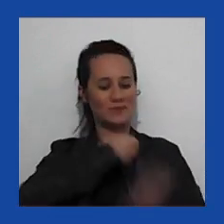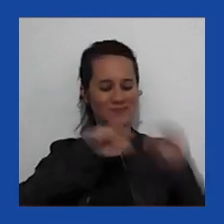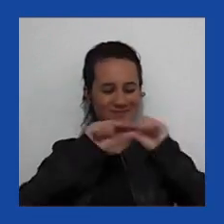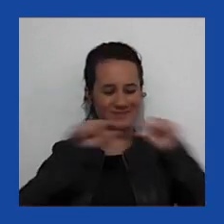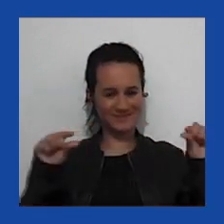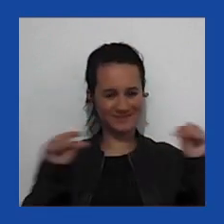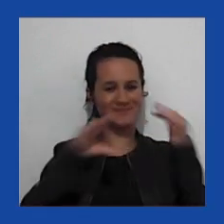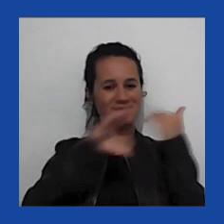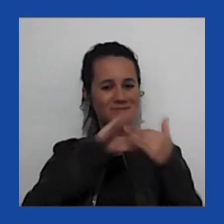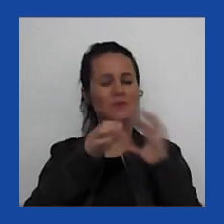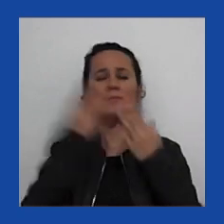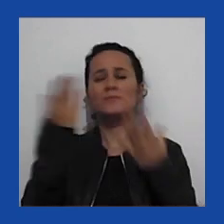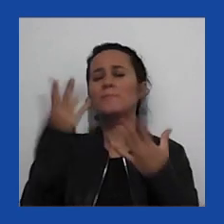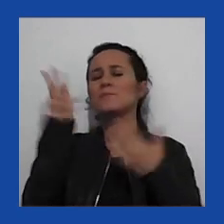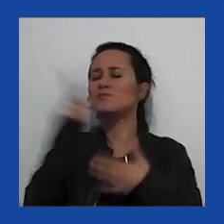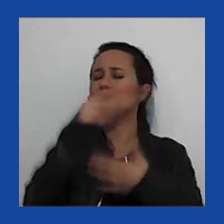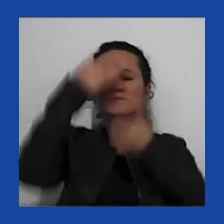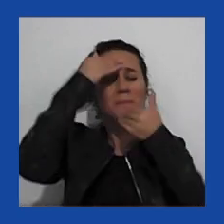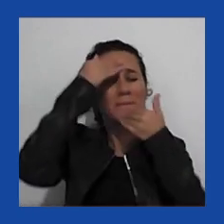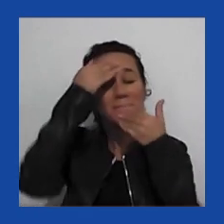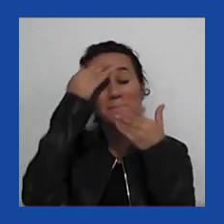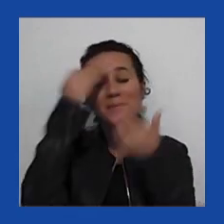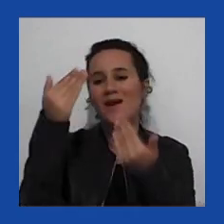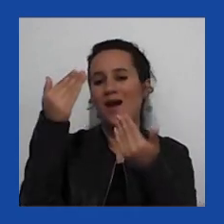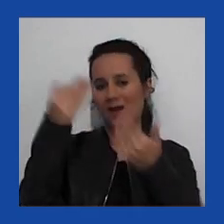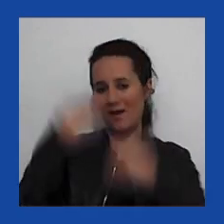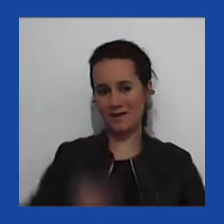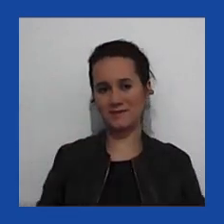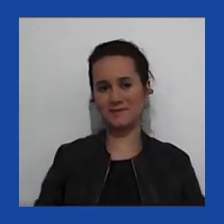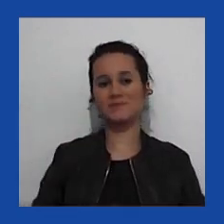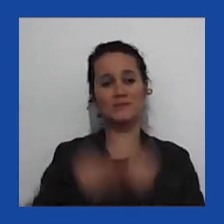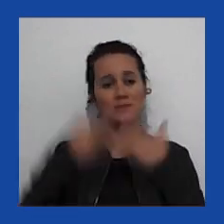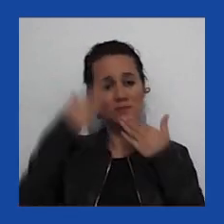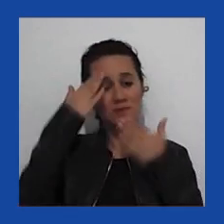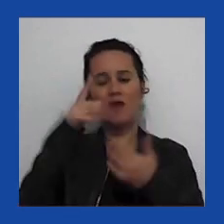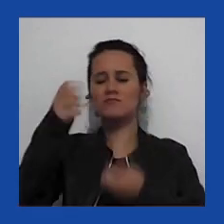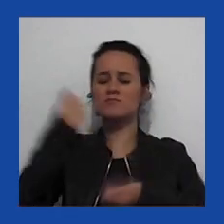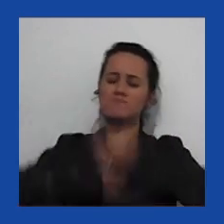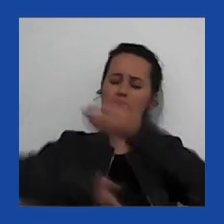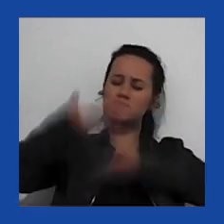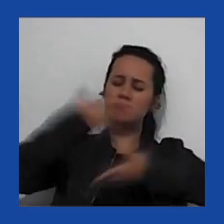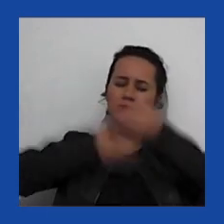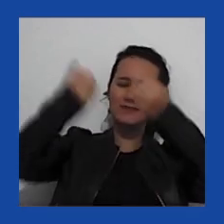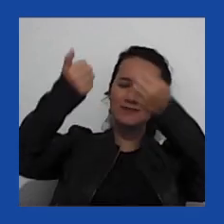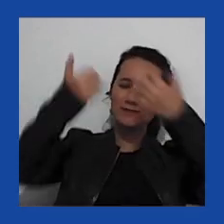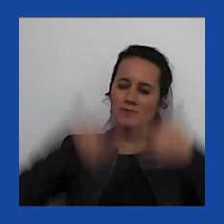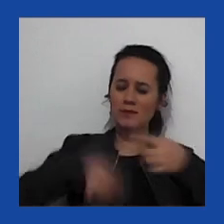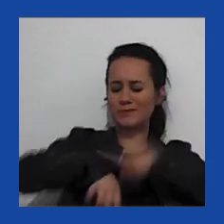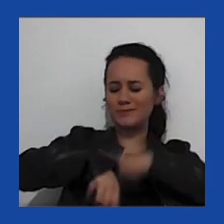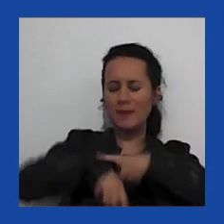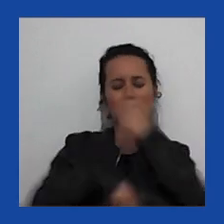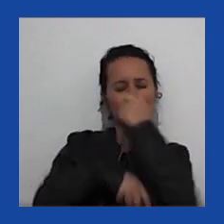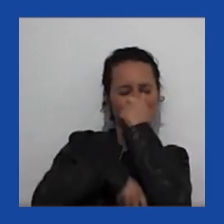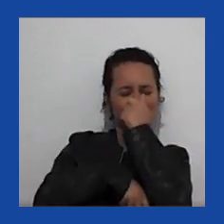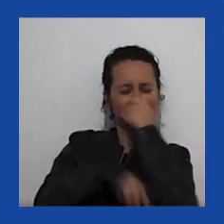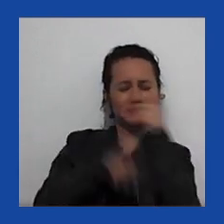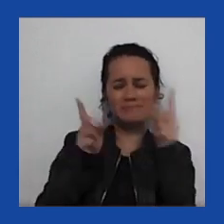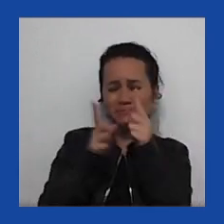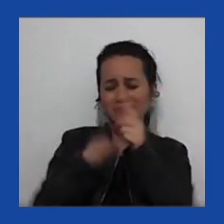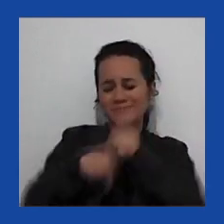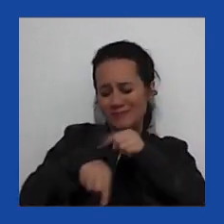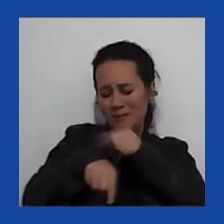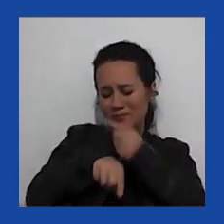professor, muito obrigada pela contribuição que o senhor deu aqui, o tempo é apertado, é curto, mas